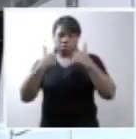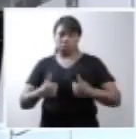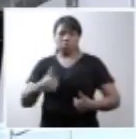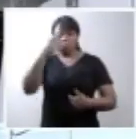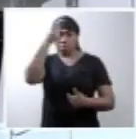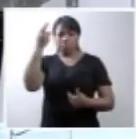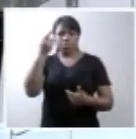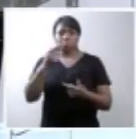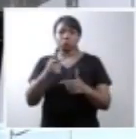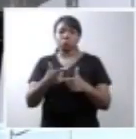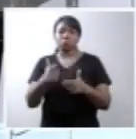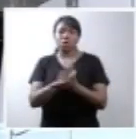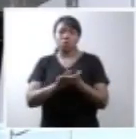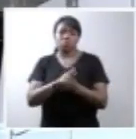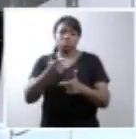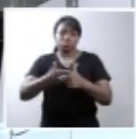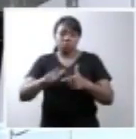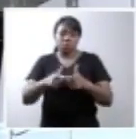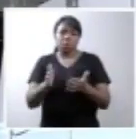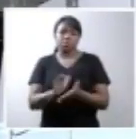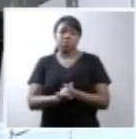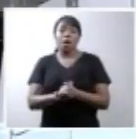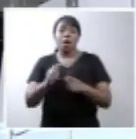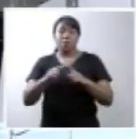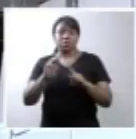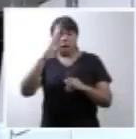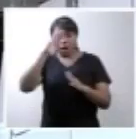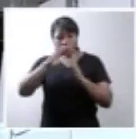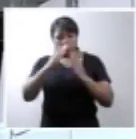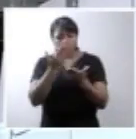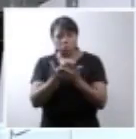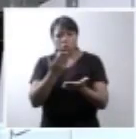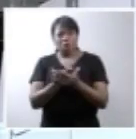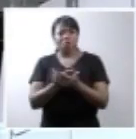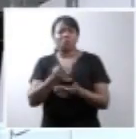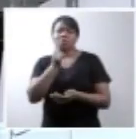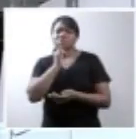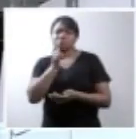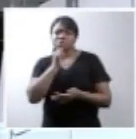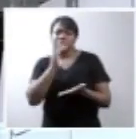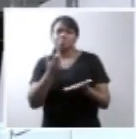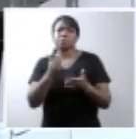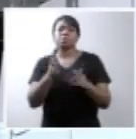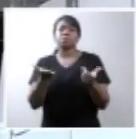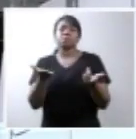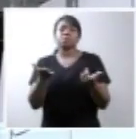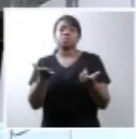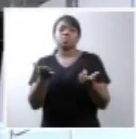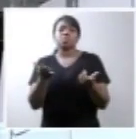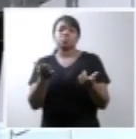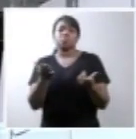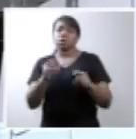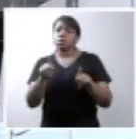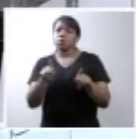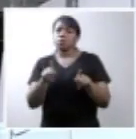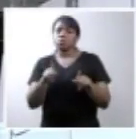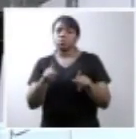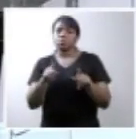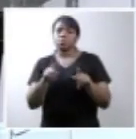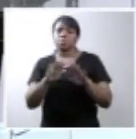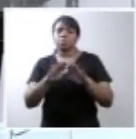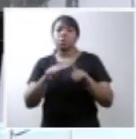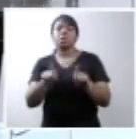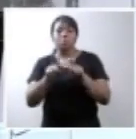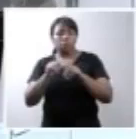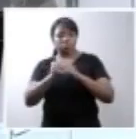bem indivisível. Para a Escola de Gente, a humanidade de qualquer exemplar da espécie humana é insuscetível de